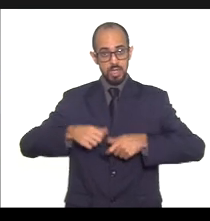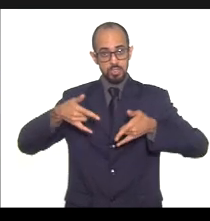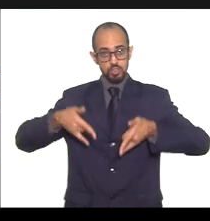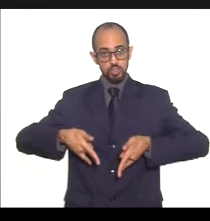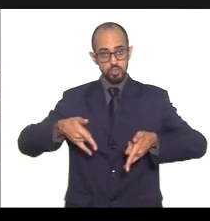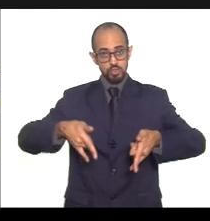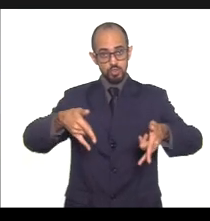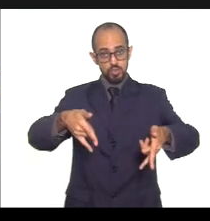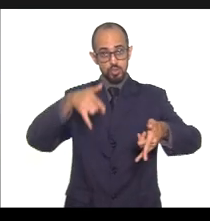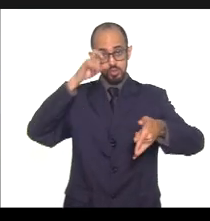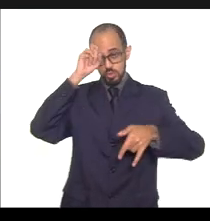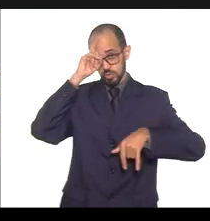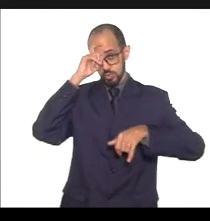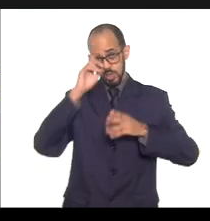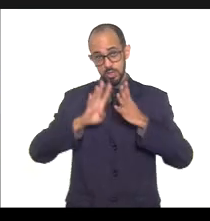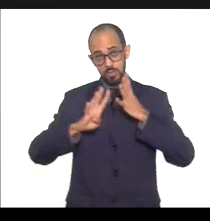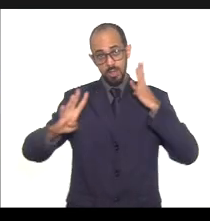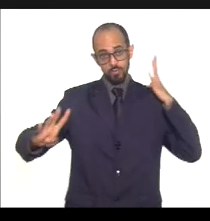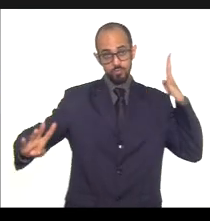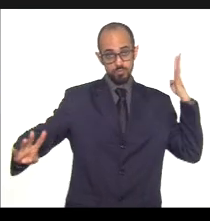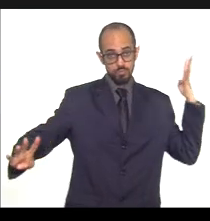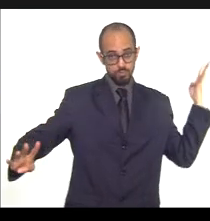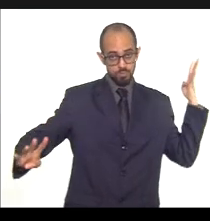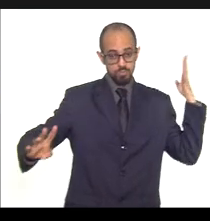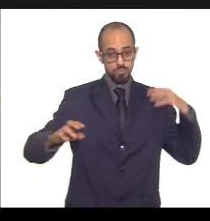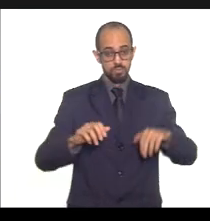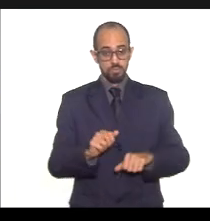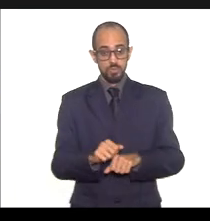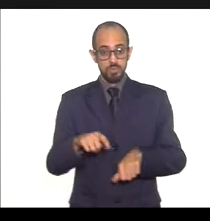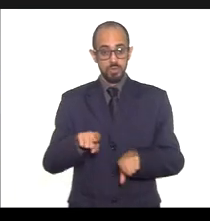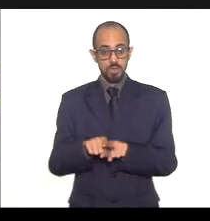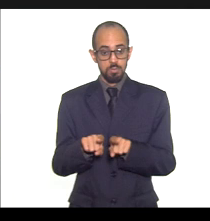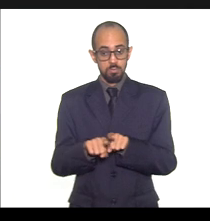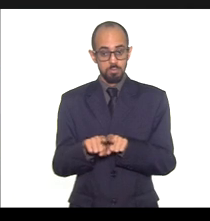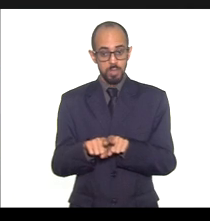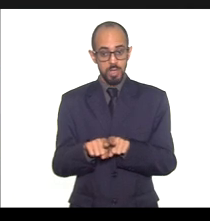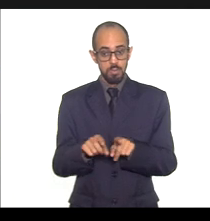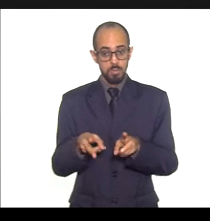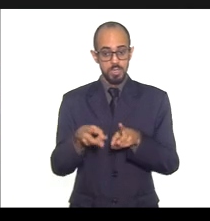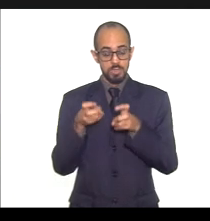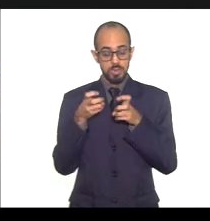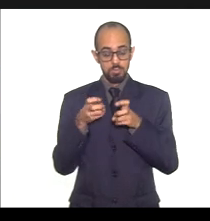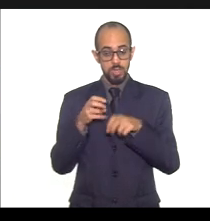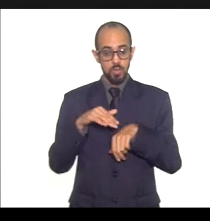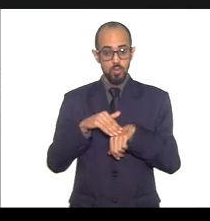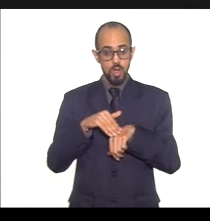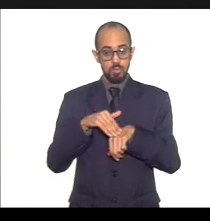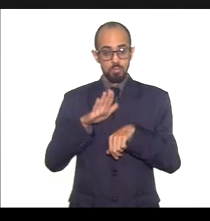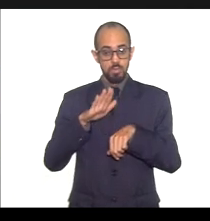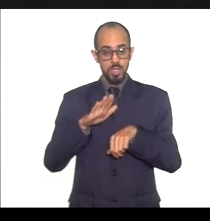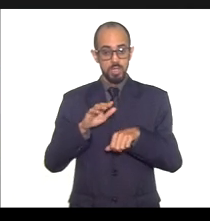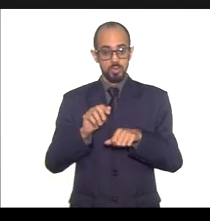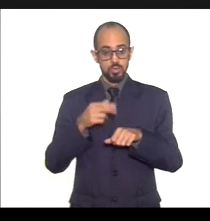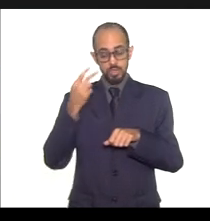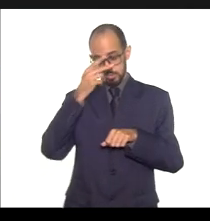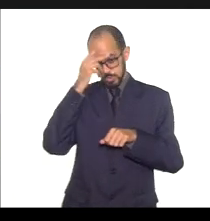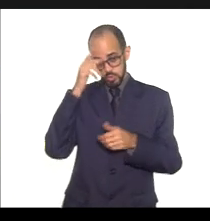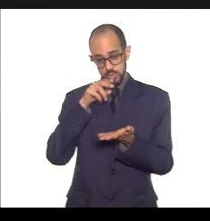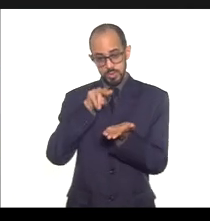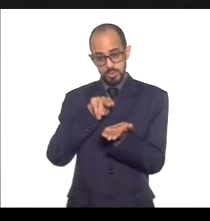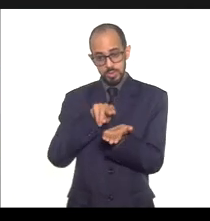pessoas na fila de espera. também foi observado o aumento da proporção de pessoas internadas